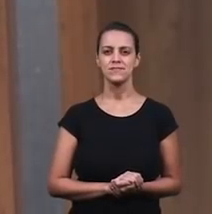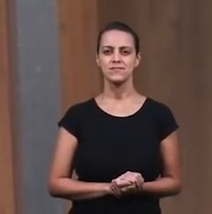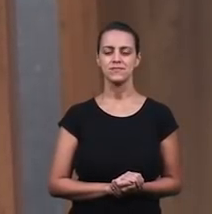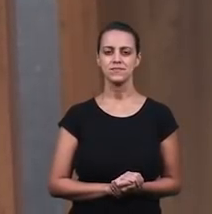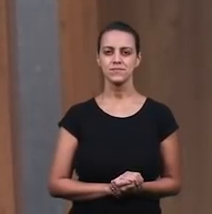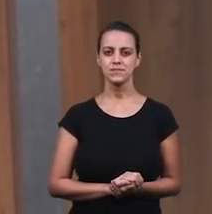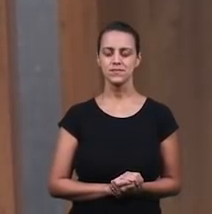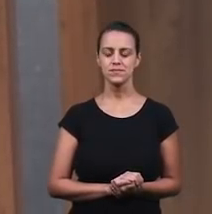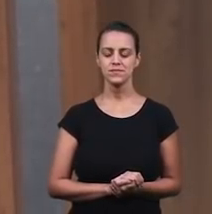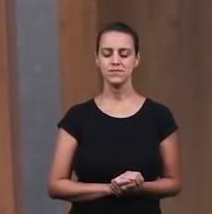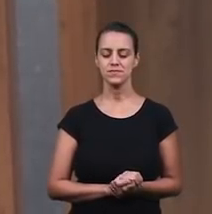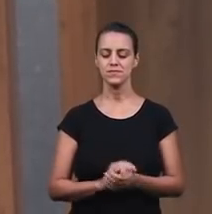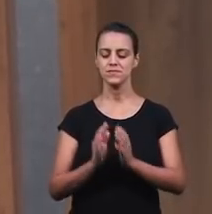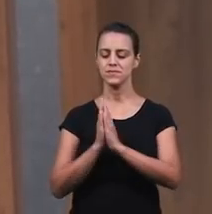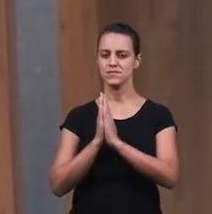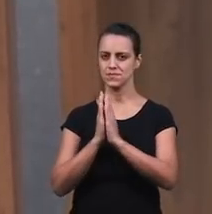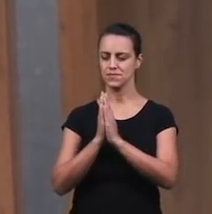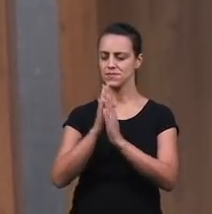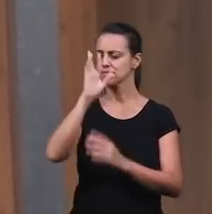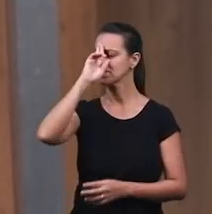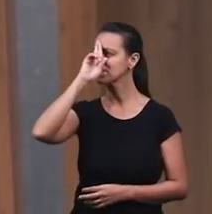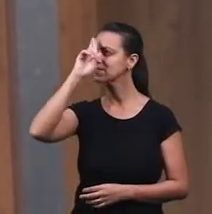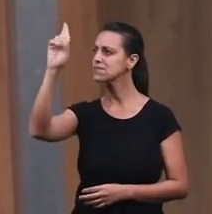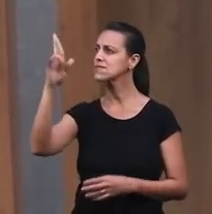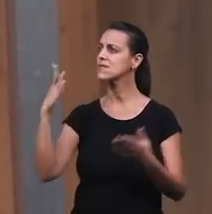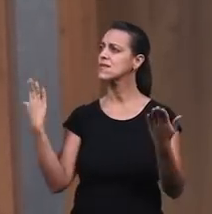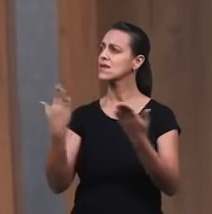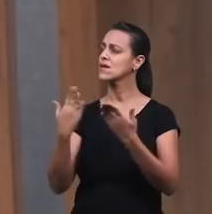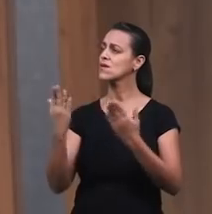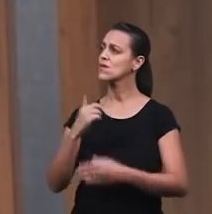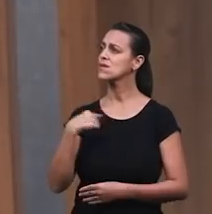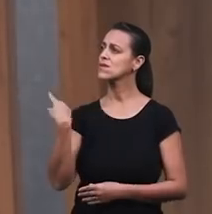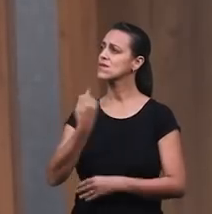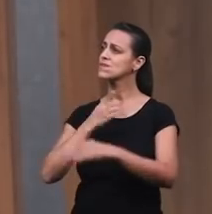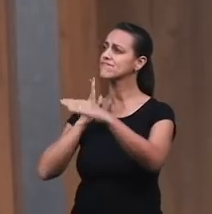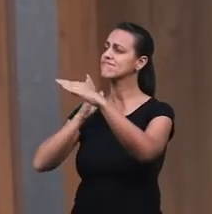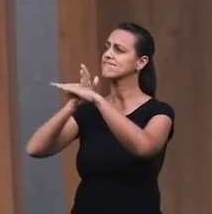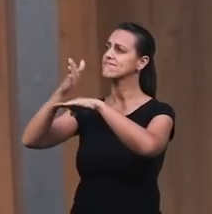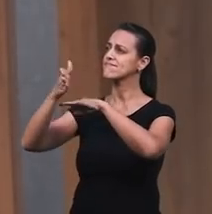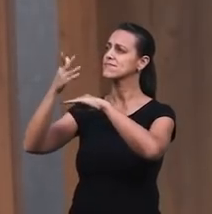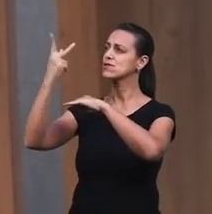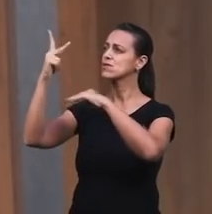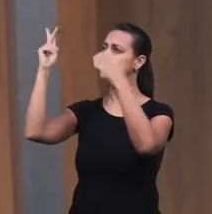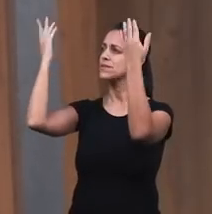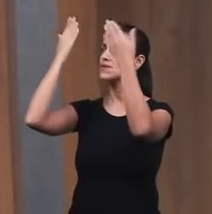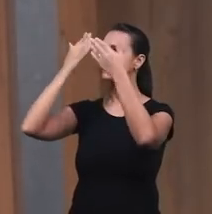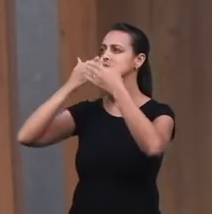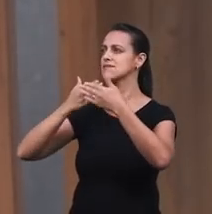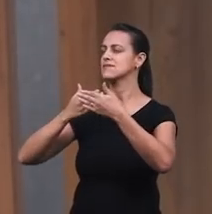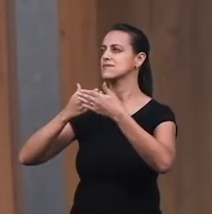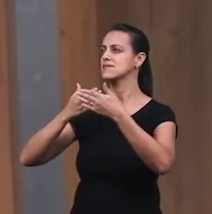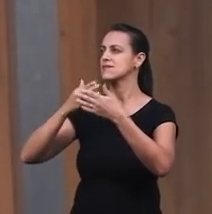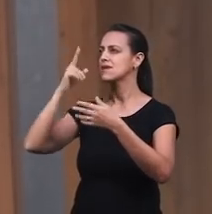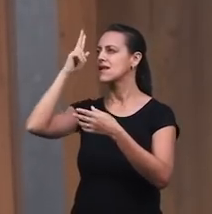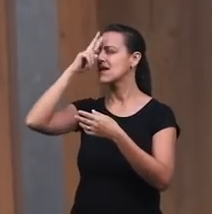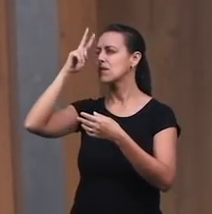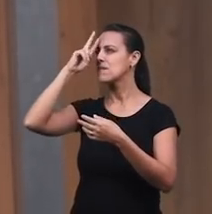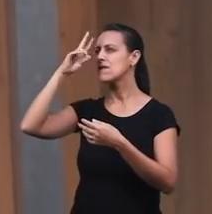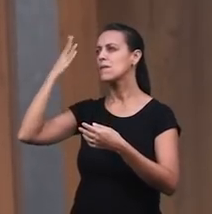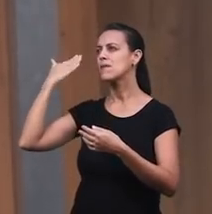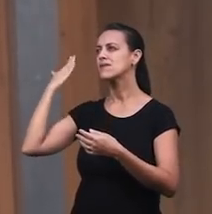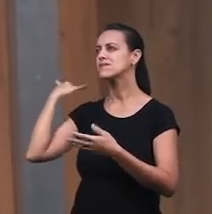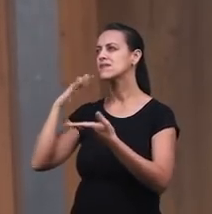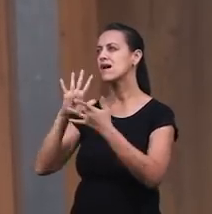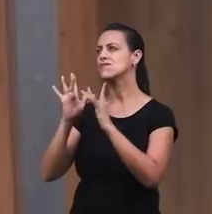Música Senhor, nesta hora nós entramos na Tua presença E lembramos do sacrifício de